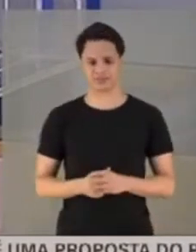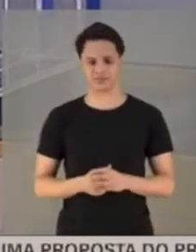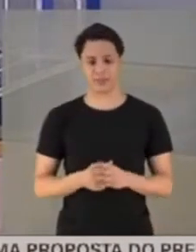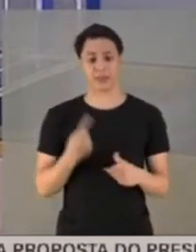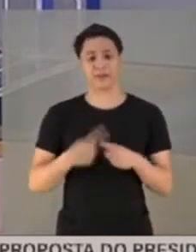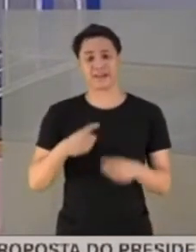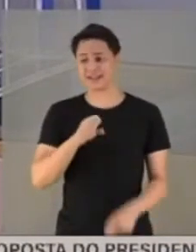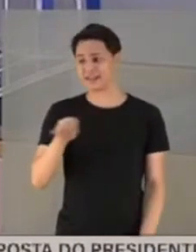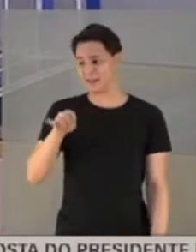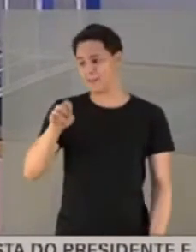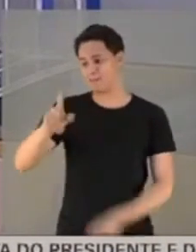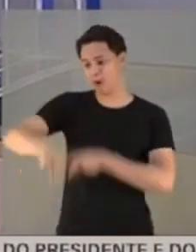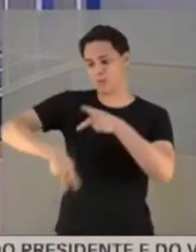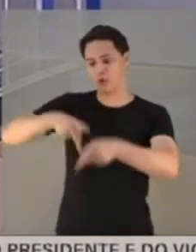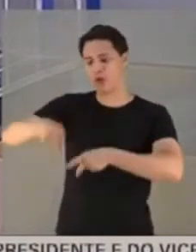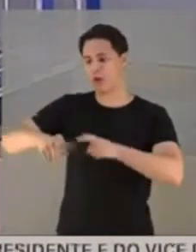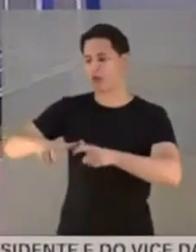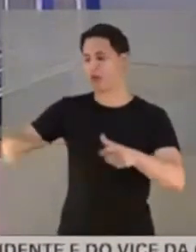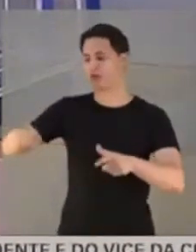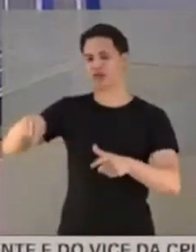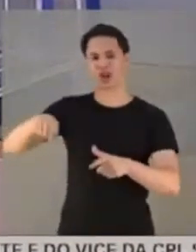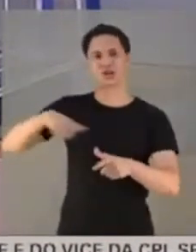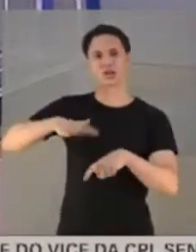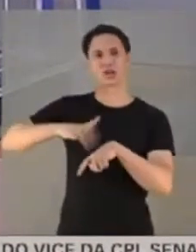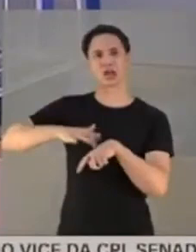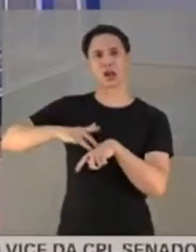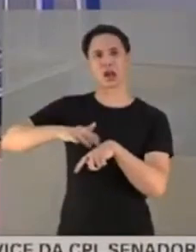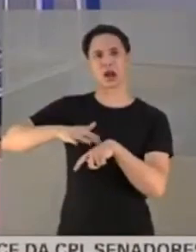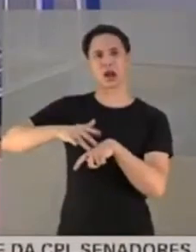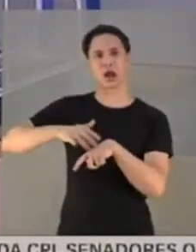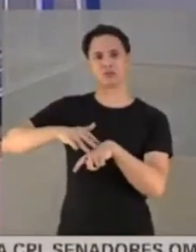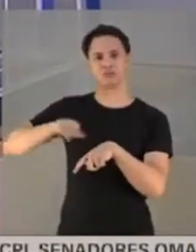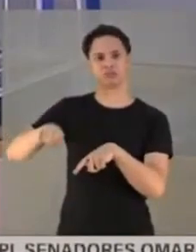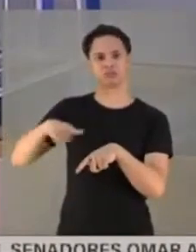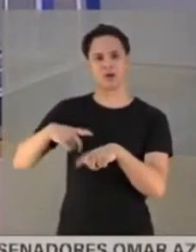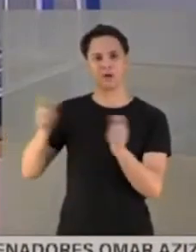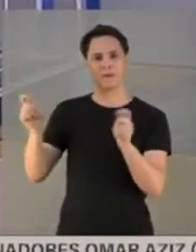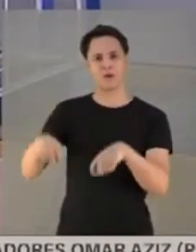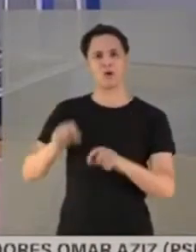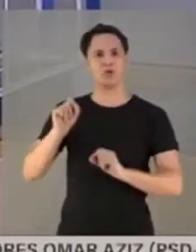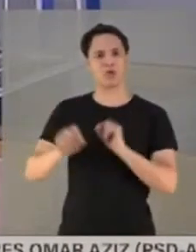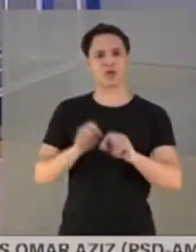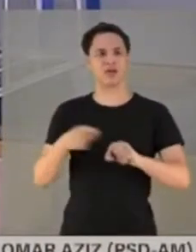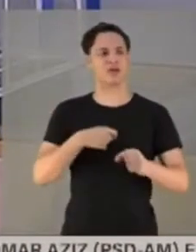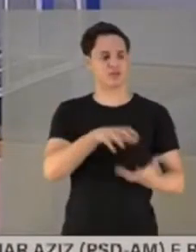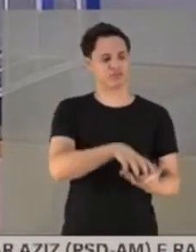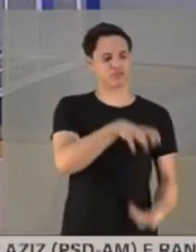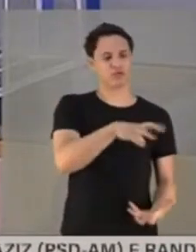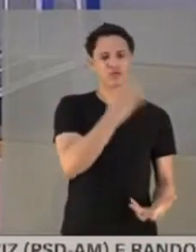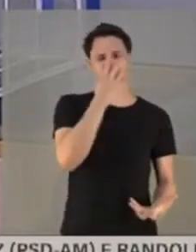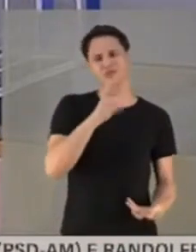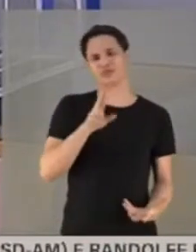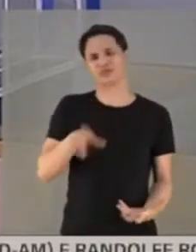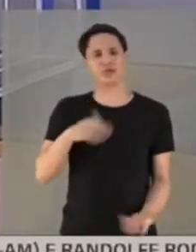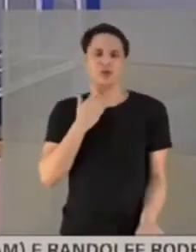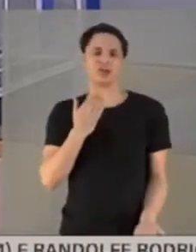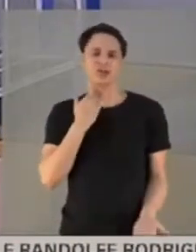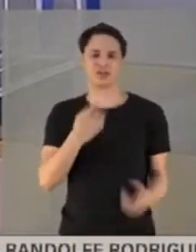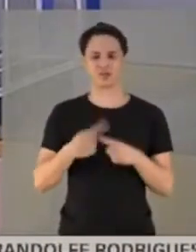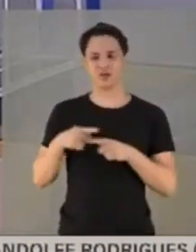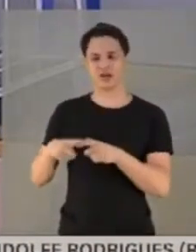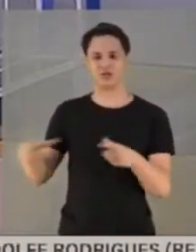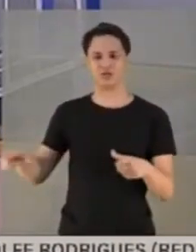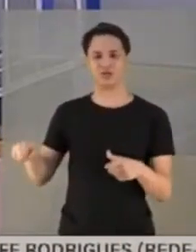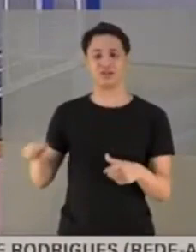a população toda adoece, você pode mandar uma grande quantidade de oxigênio que você não vai resolver. Se a